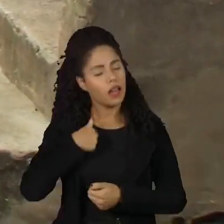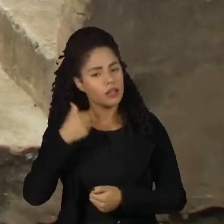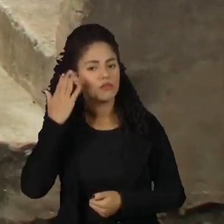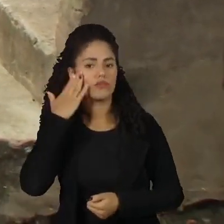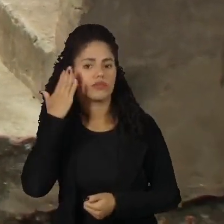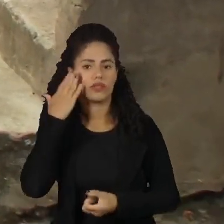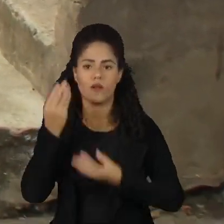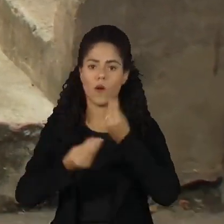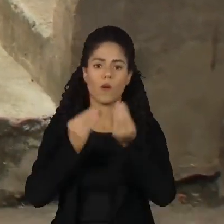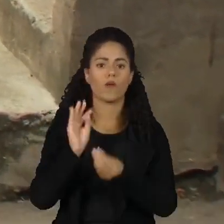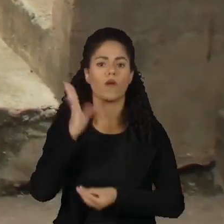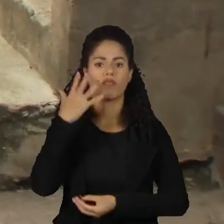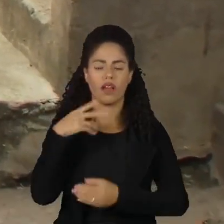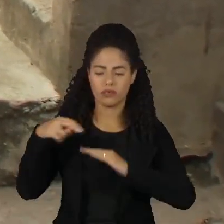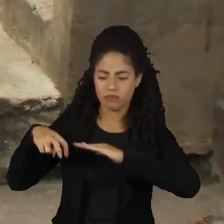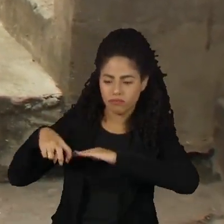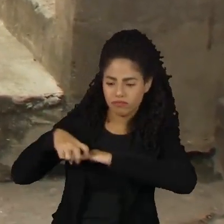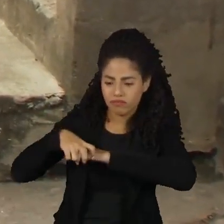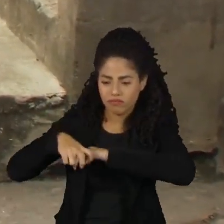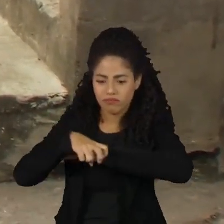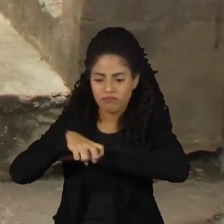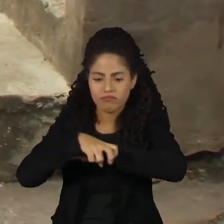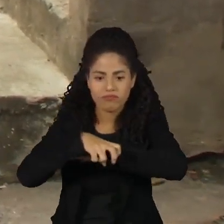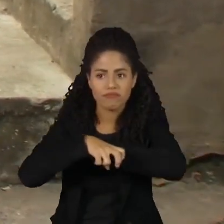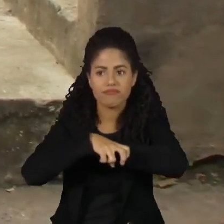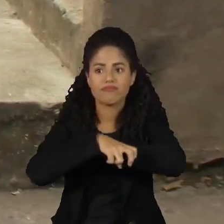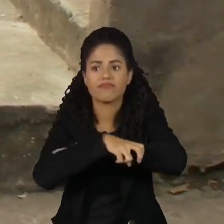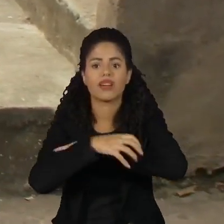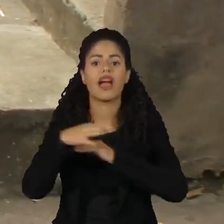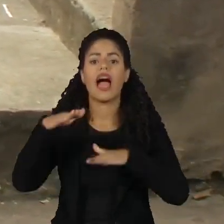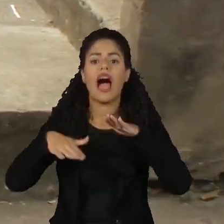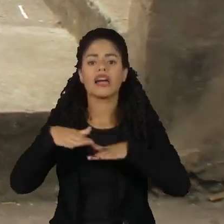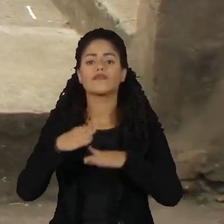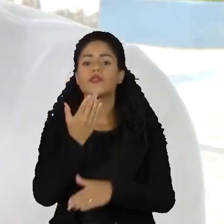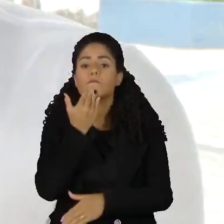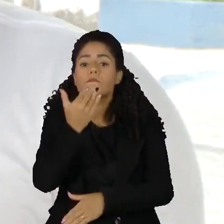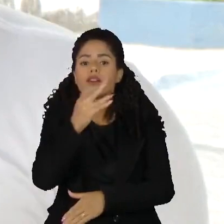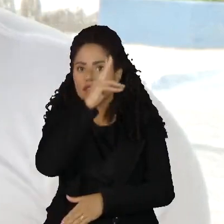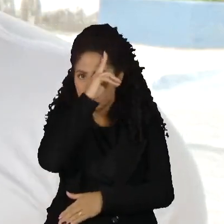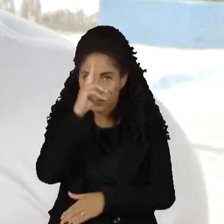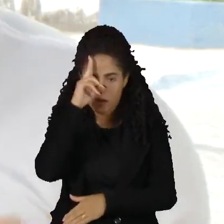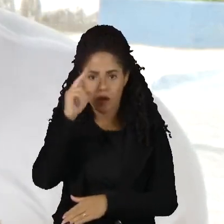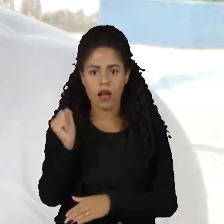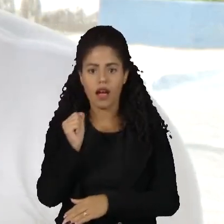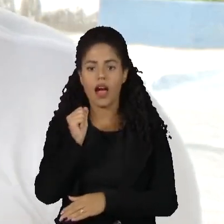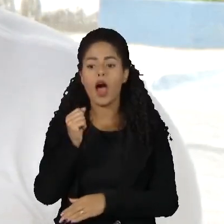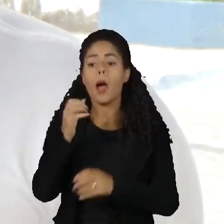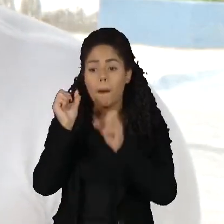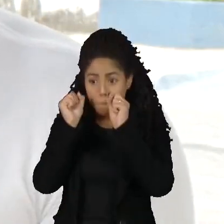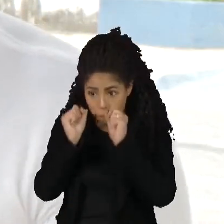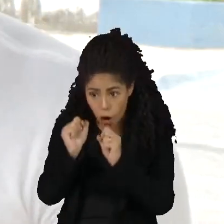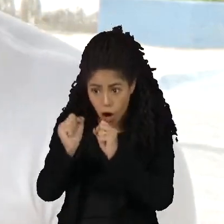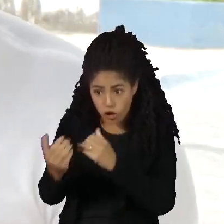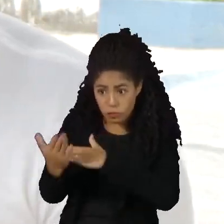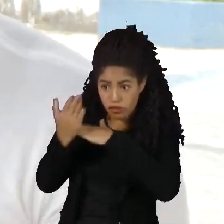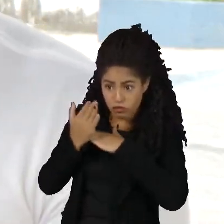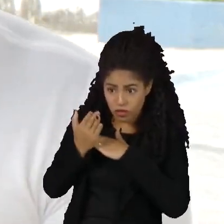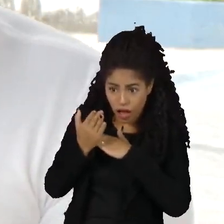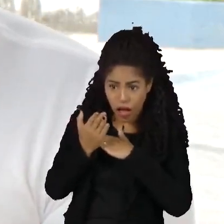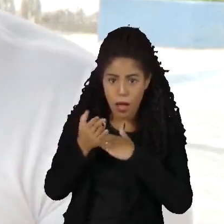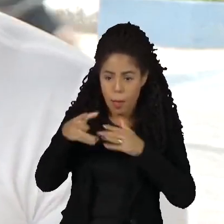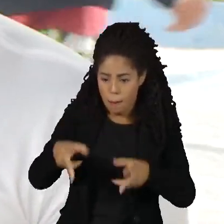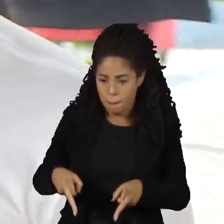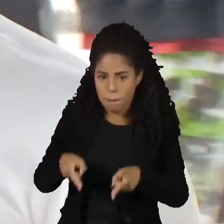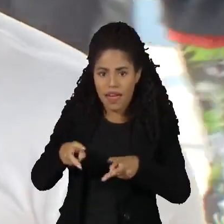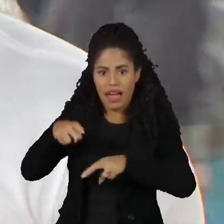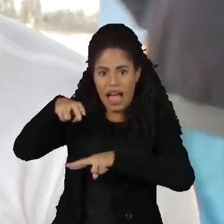entra e onde ela não entra. E às vezes você pede um carro de aplicativo e você vê que dá para o cara levar se o cara tiver um pouco de boa vontade. Eles,